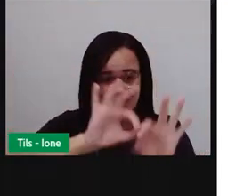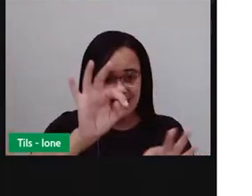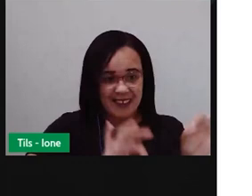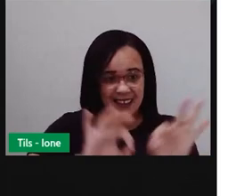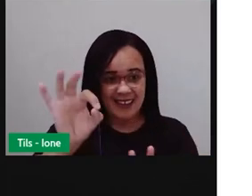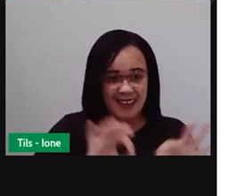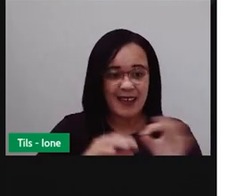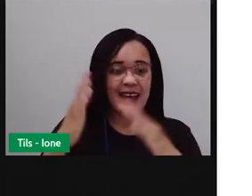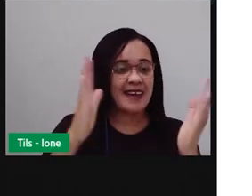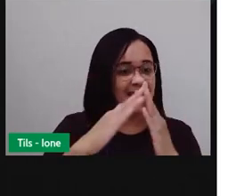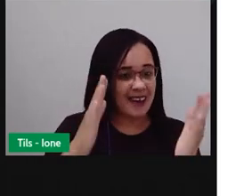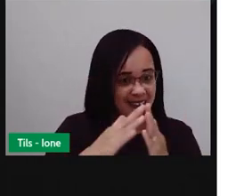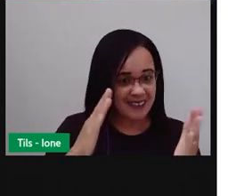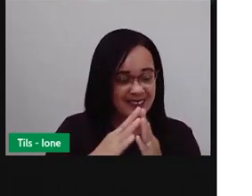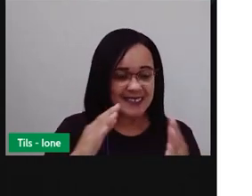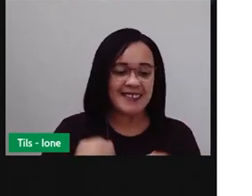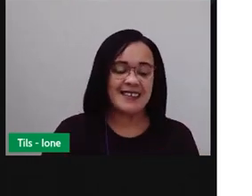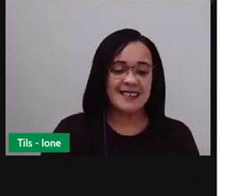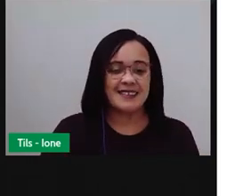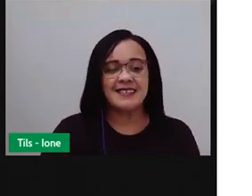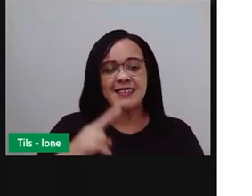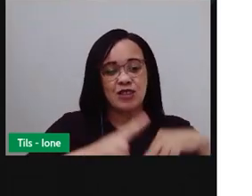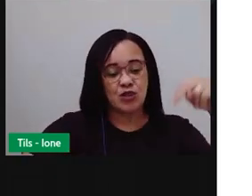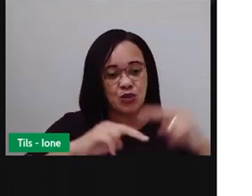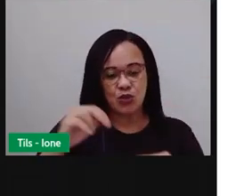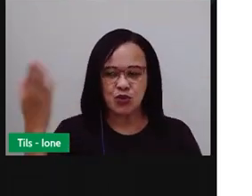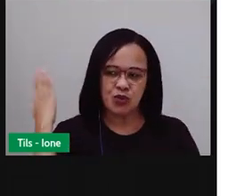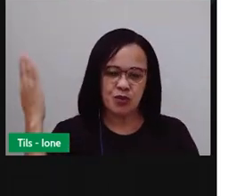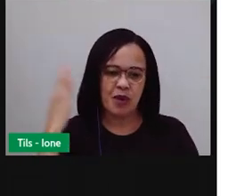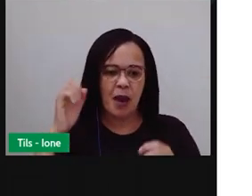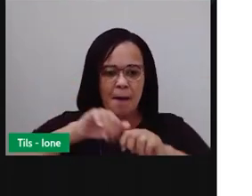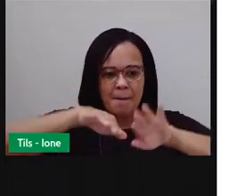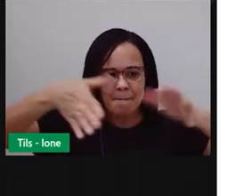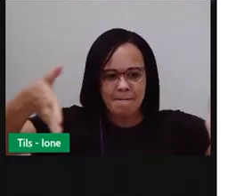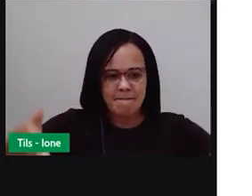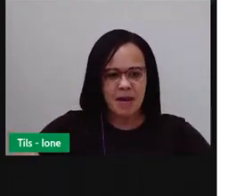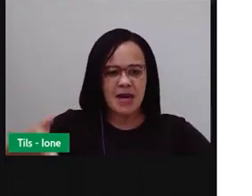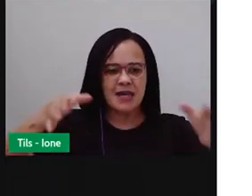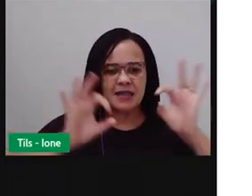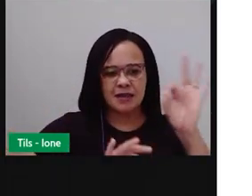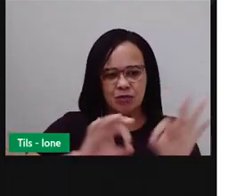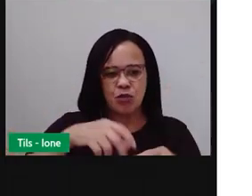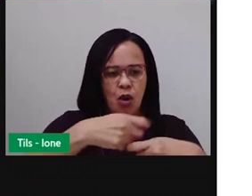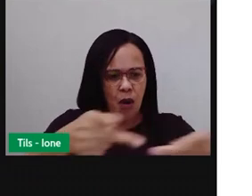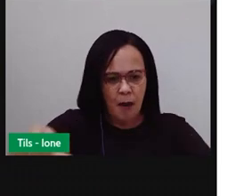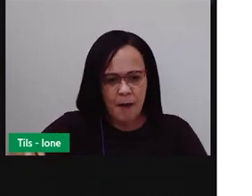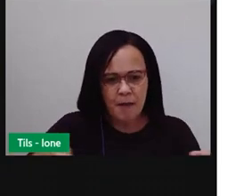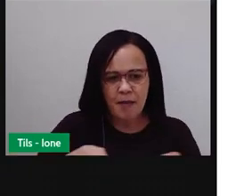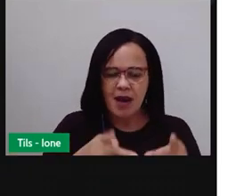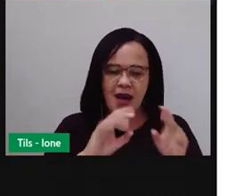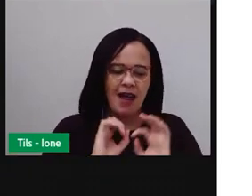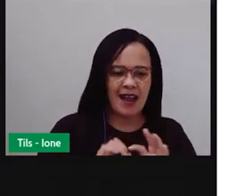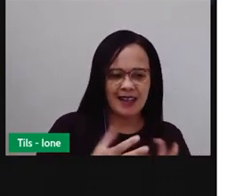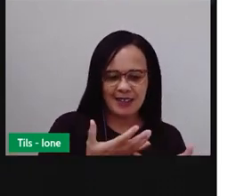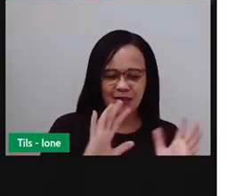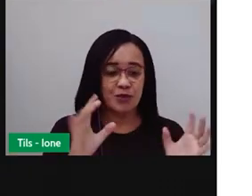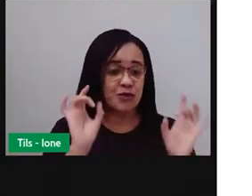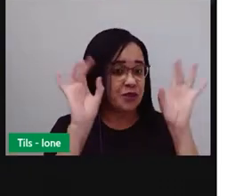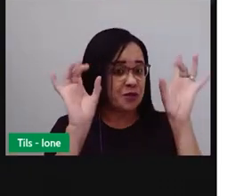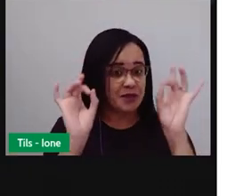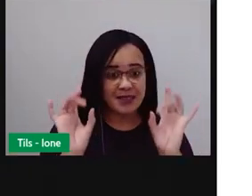daquele tempo lembra de uma mesa bem forrada, com pratos maravilhosos de travessa,